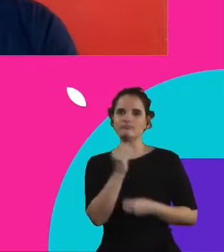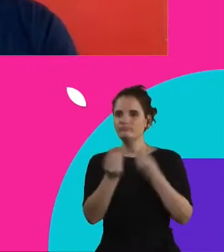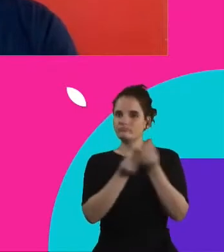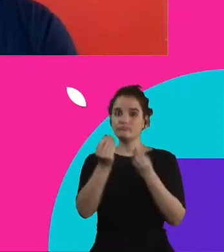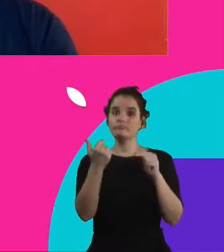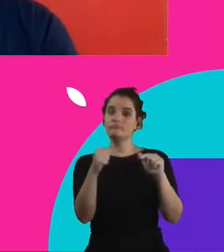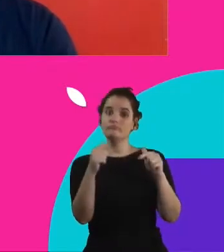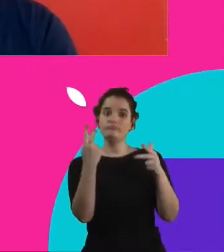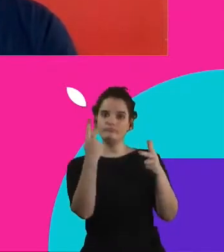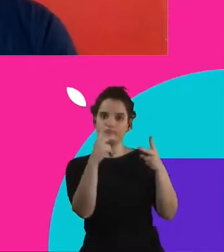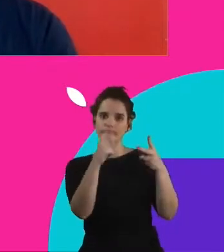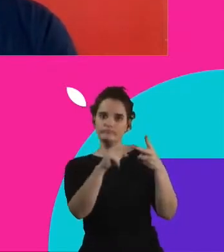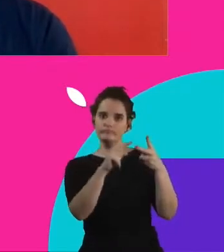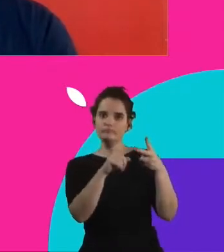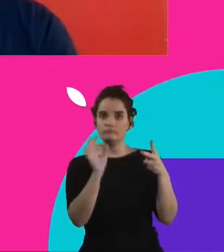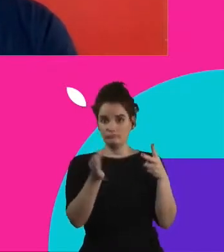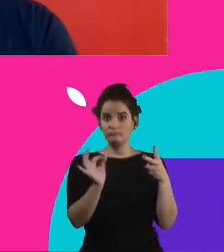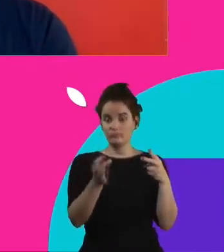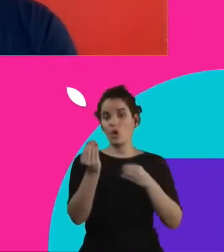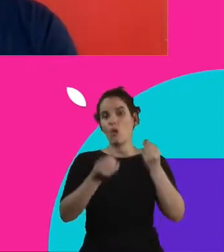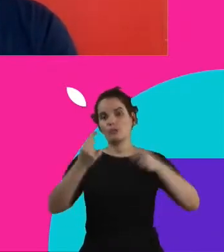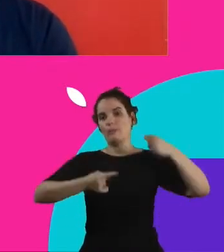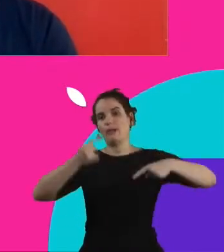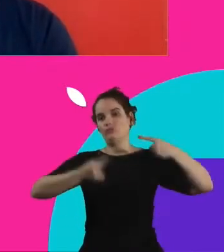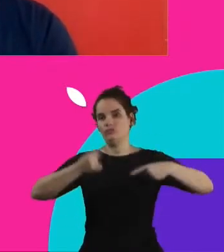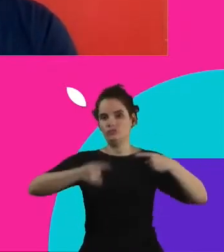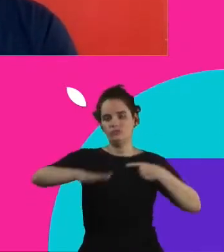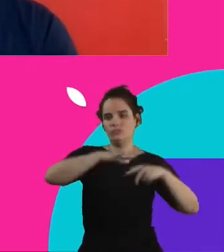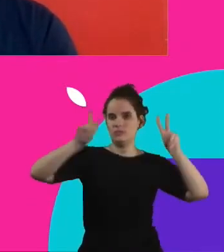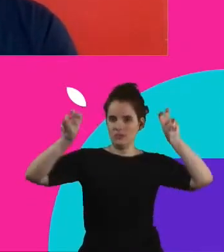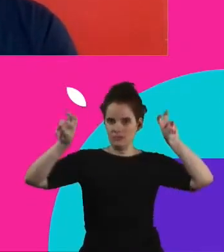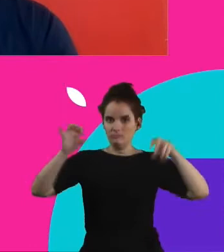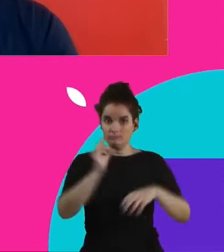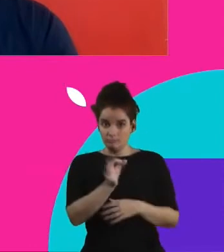trabalho, para a gente seguir aí dentro desse debate na temática.